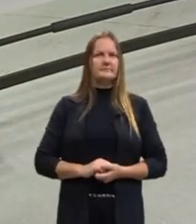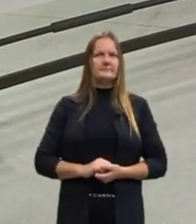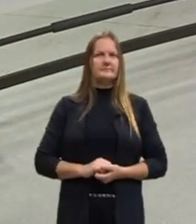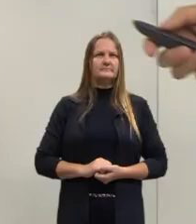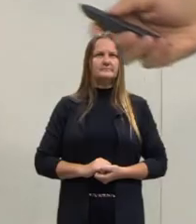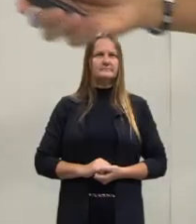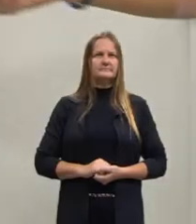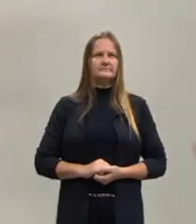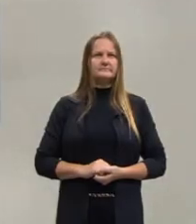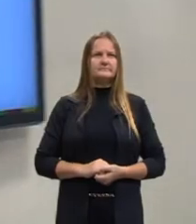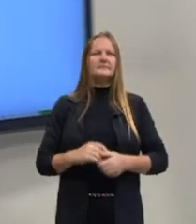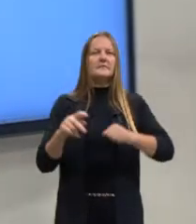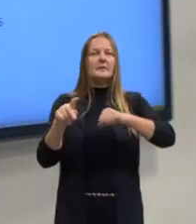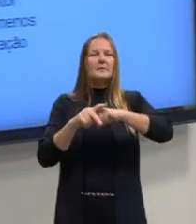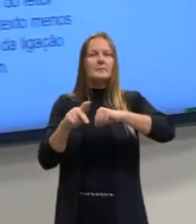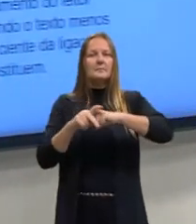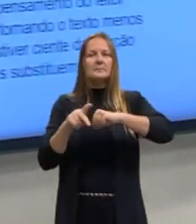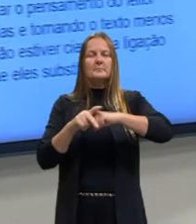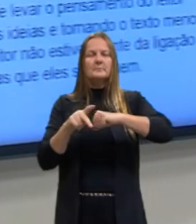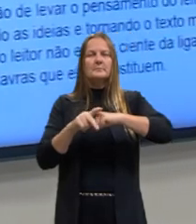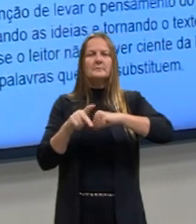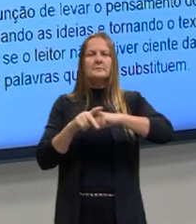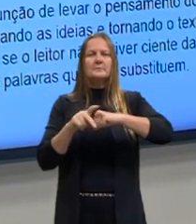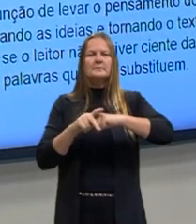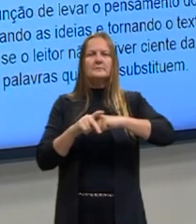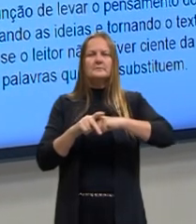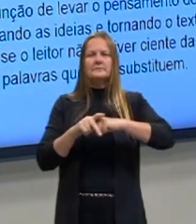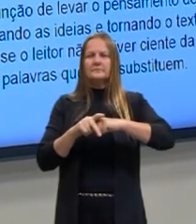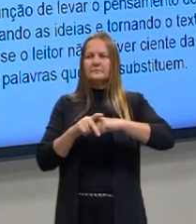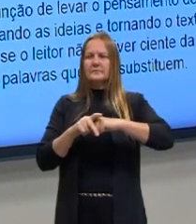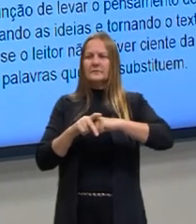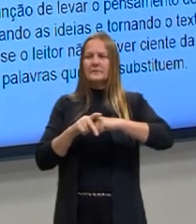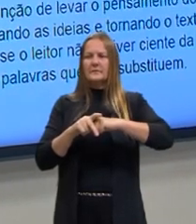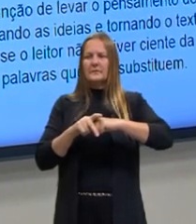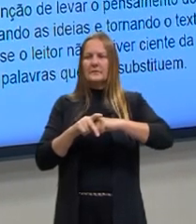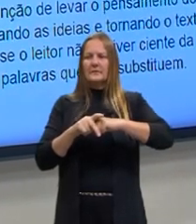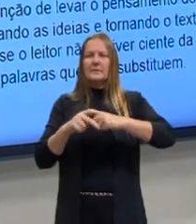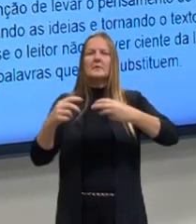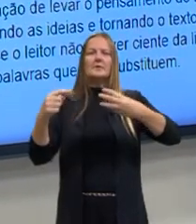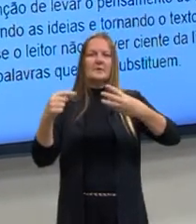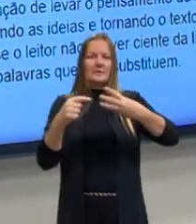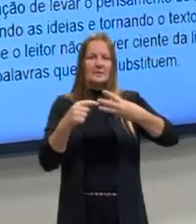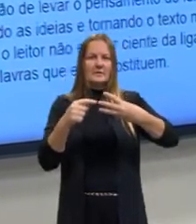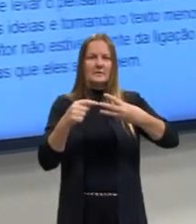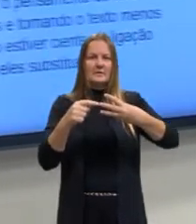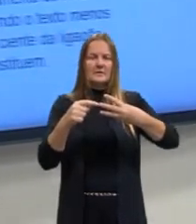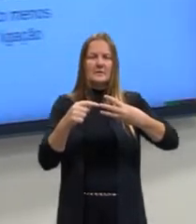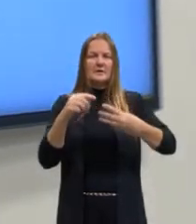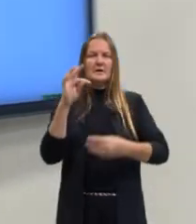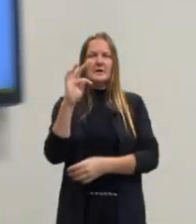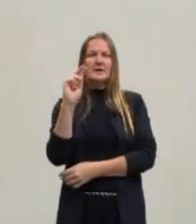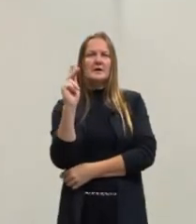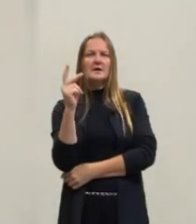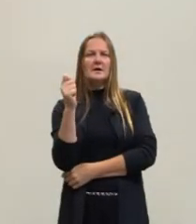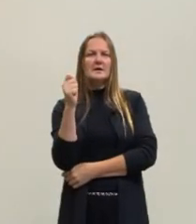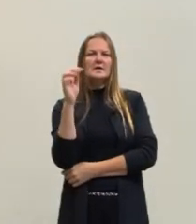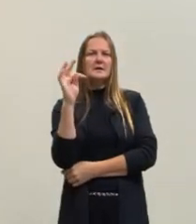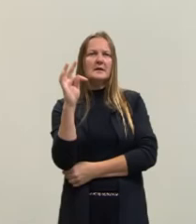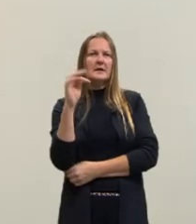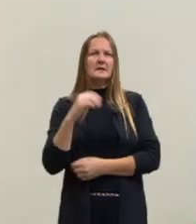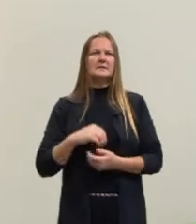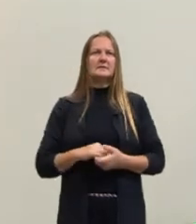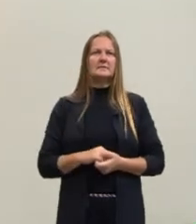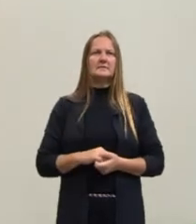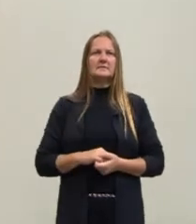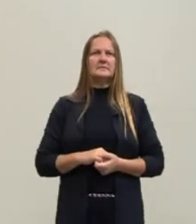Vamos ver os pronomes relativos. Who, that, which, who. Que significa